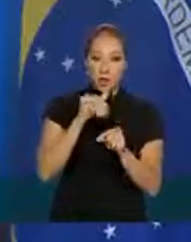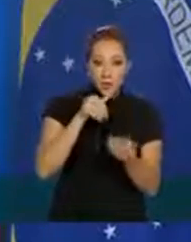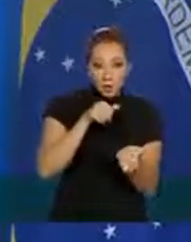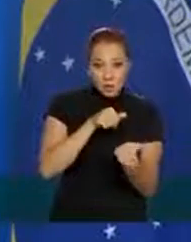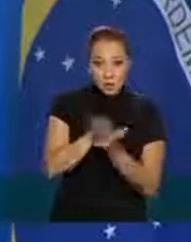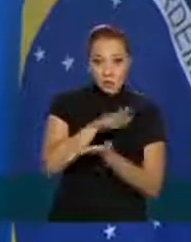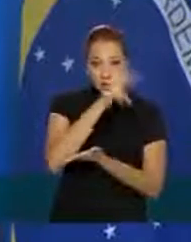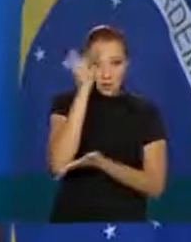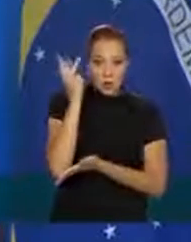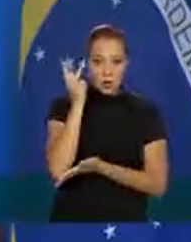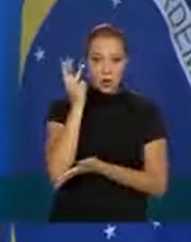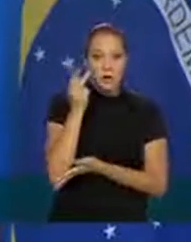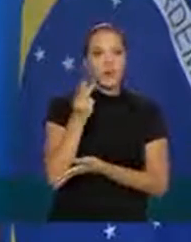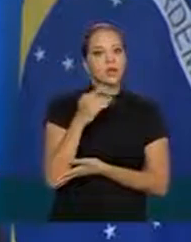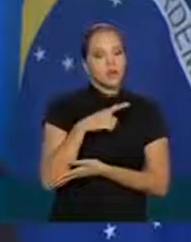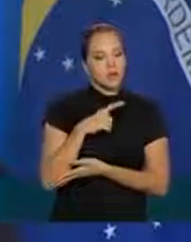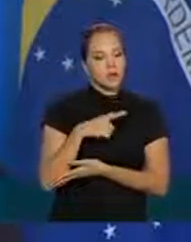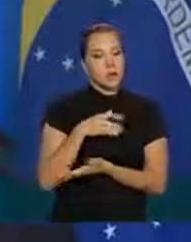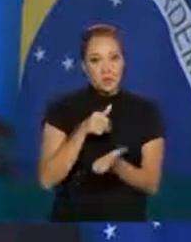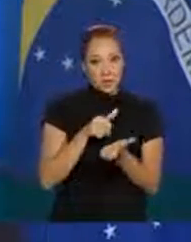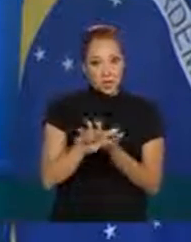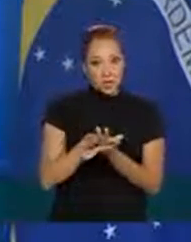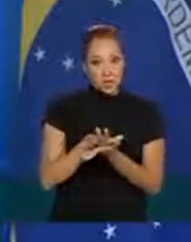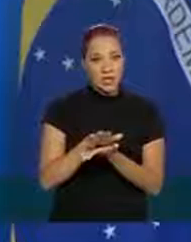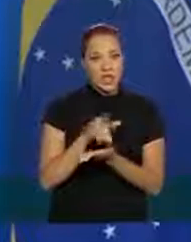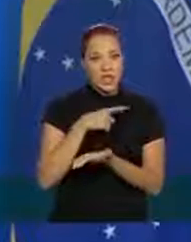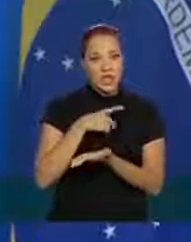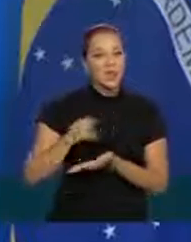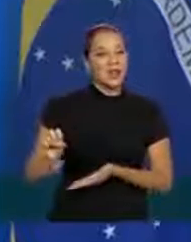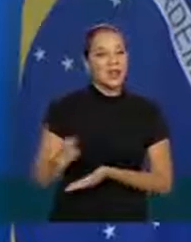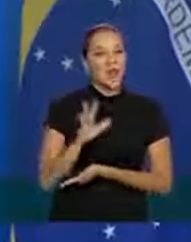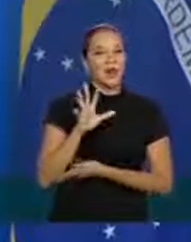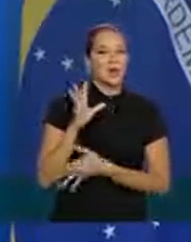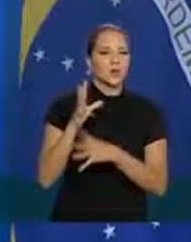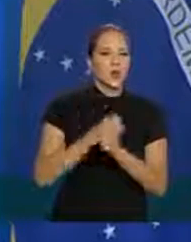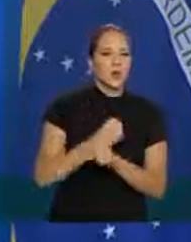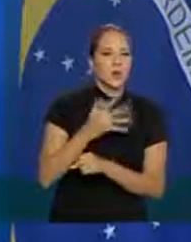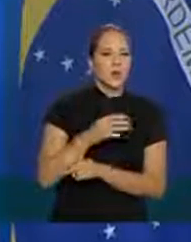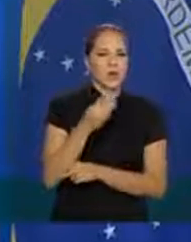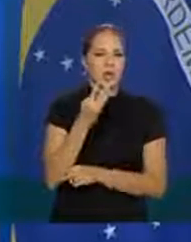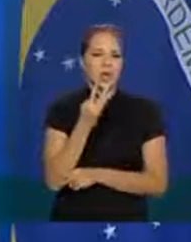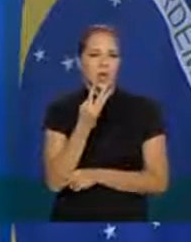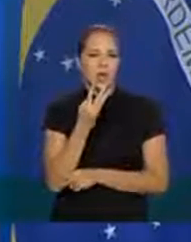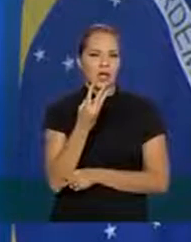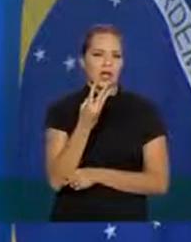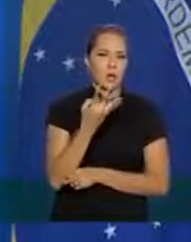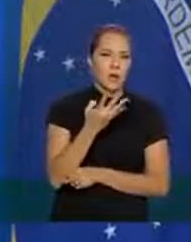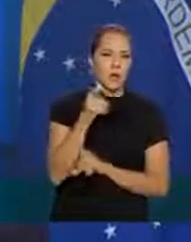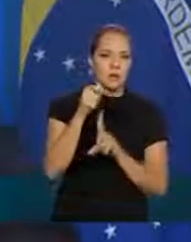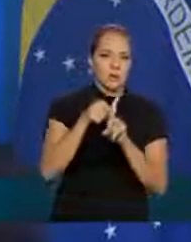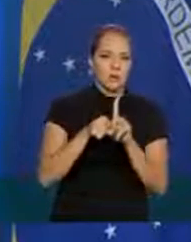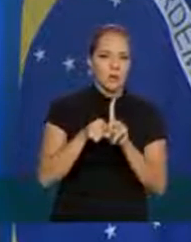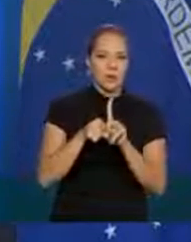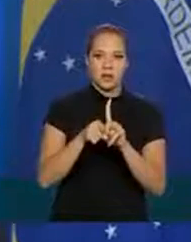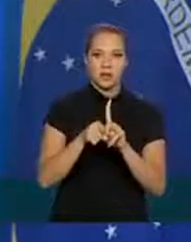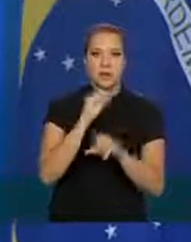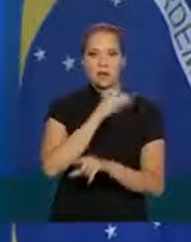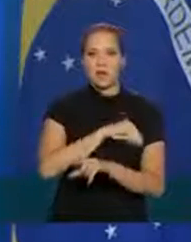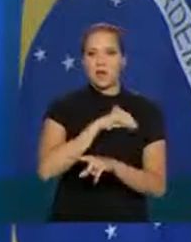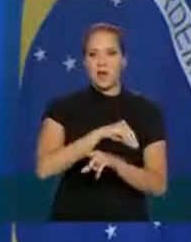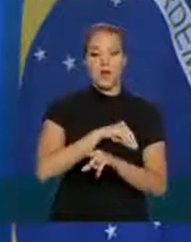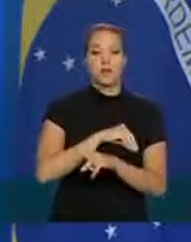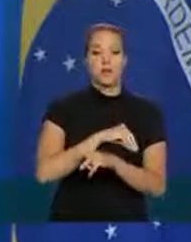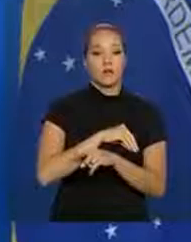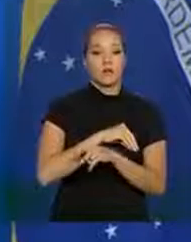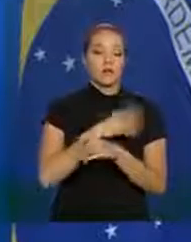funcionário como tem um custo de demitir o funcionário é mais ou menos equivalente entre três e quatro meses de salário então a gente está fazendo